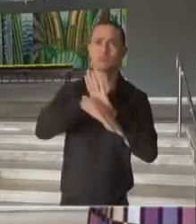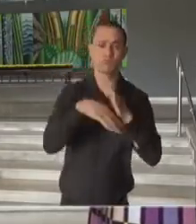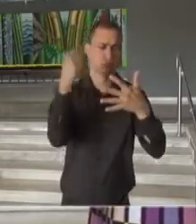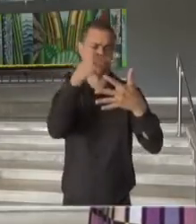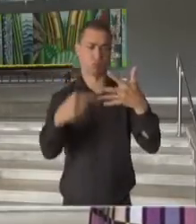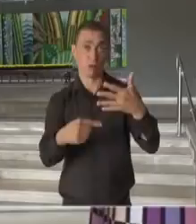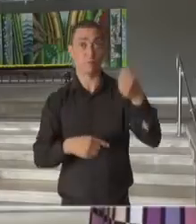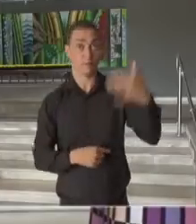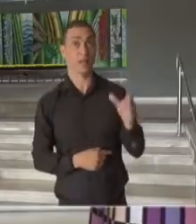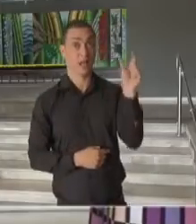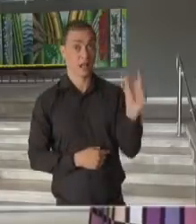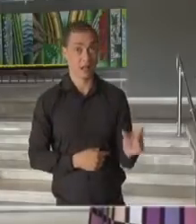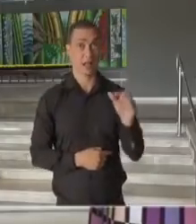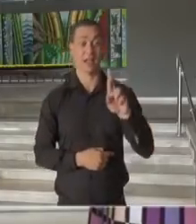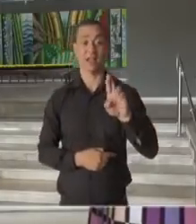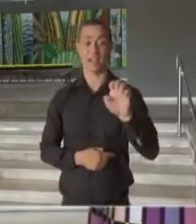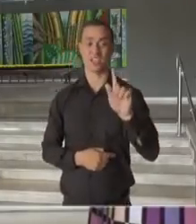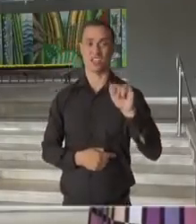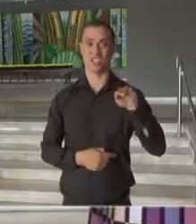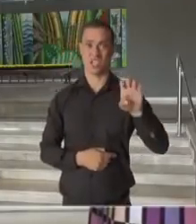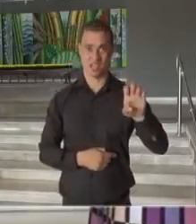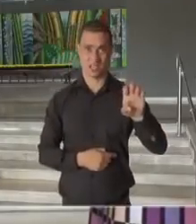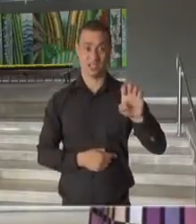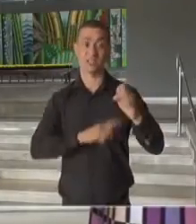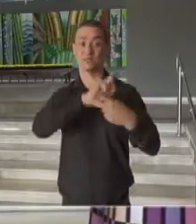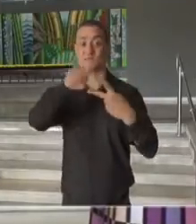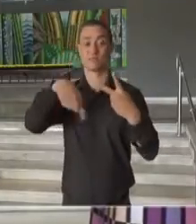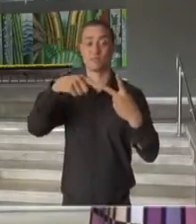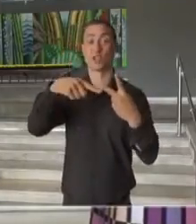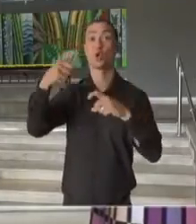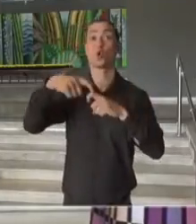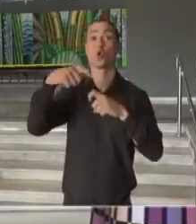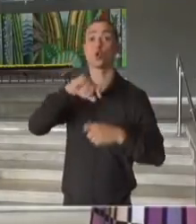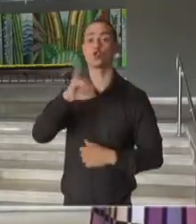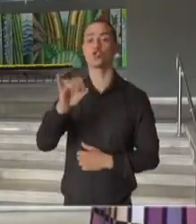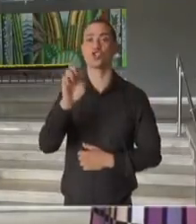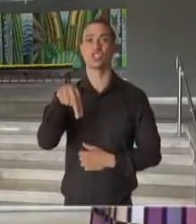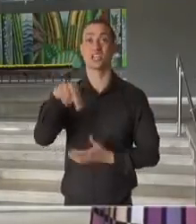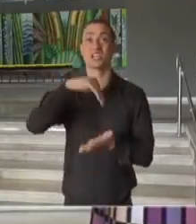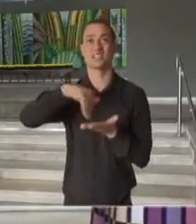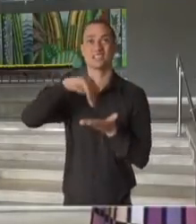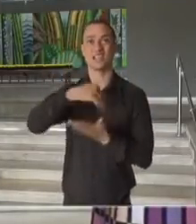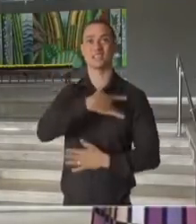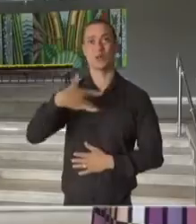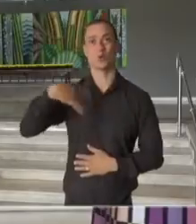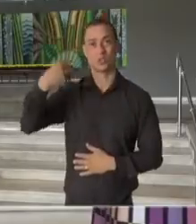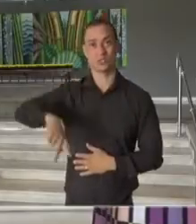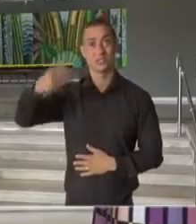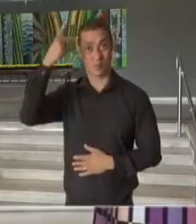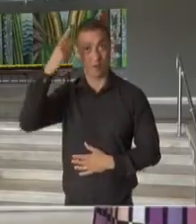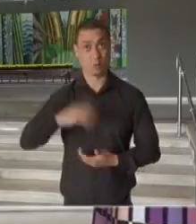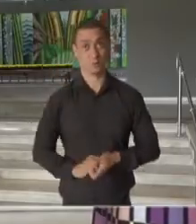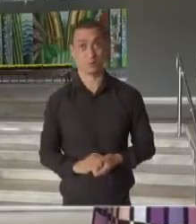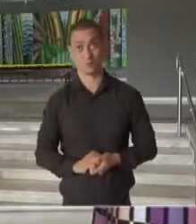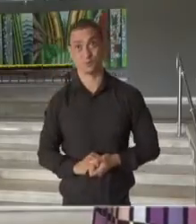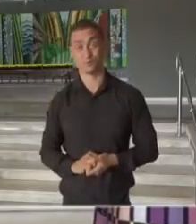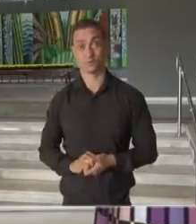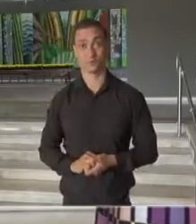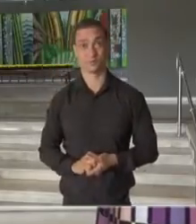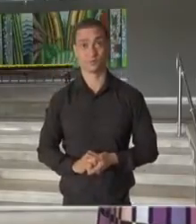falarão a doutora Regiane de Paula e, na sequência, o doutor Jean Gorenstein, secretário da Saúde do estado de São Paulo.